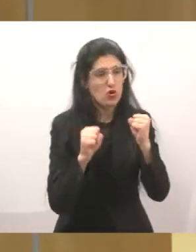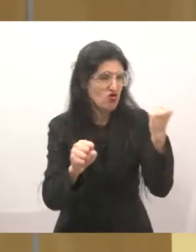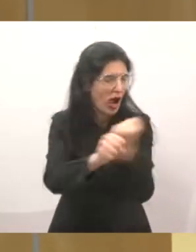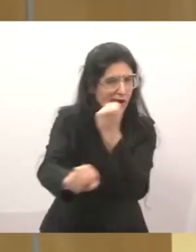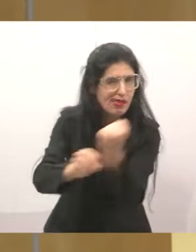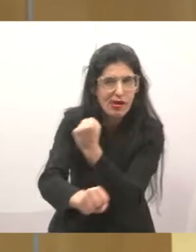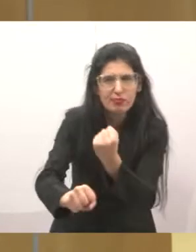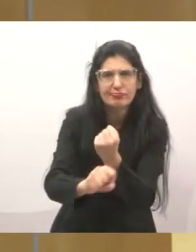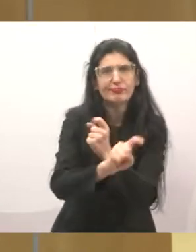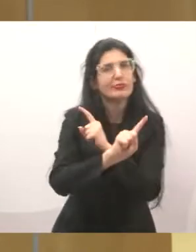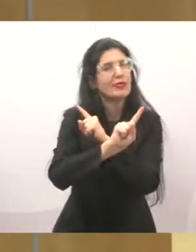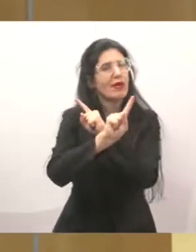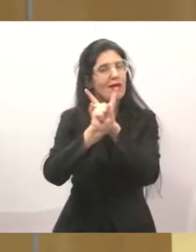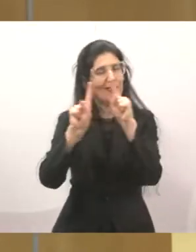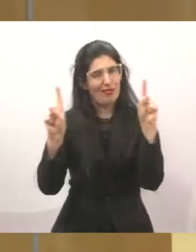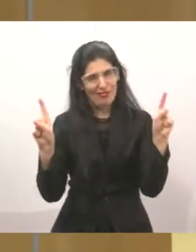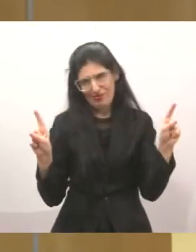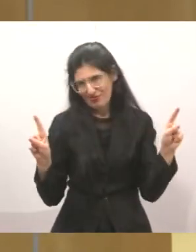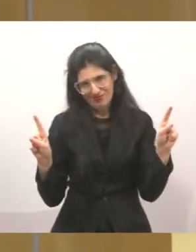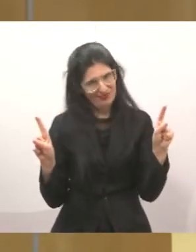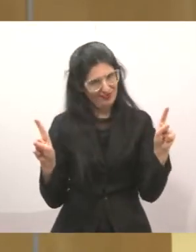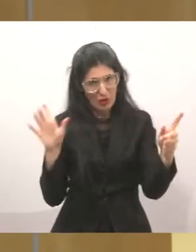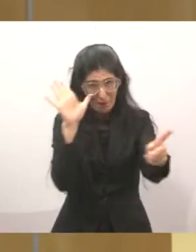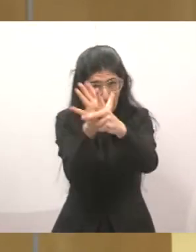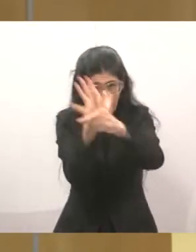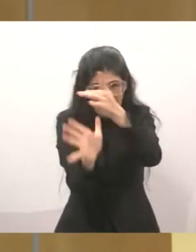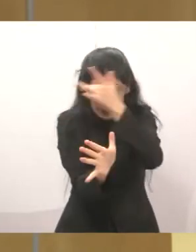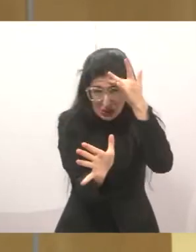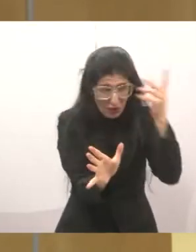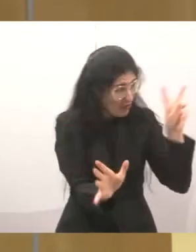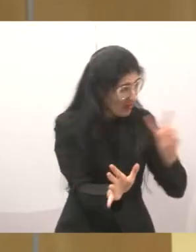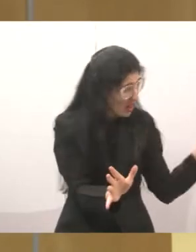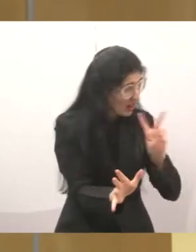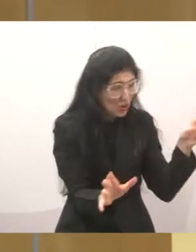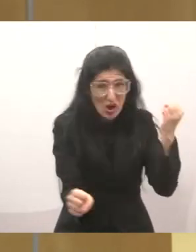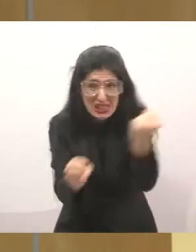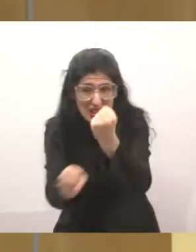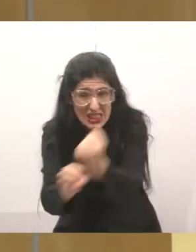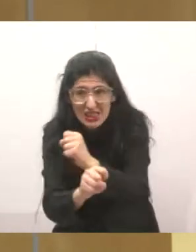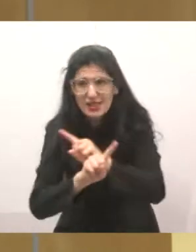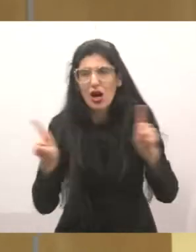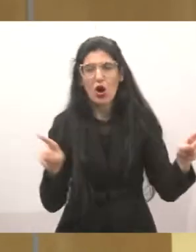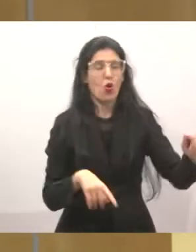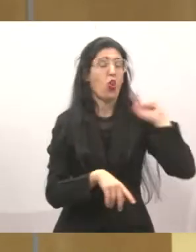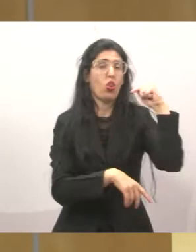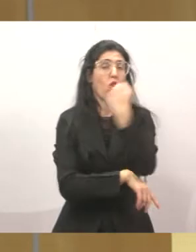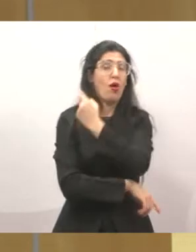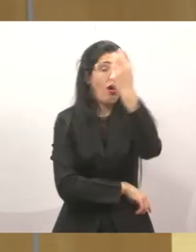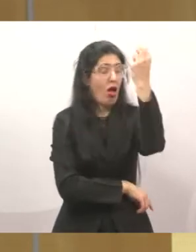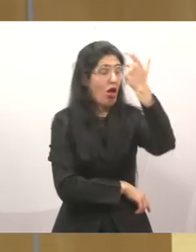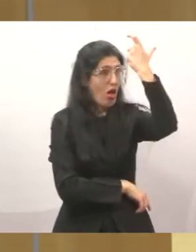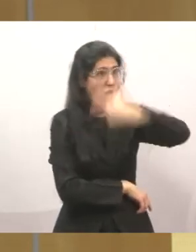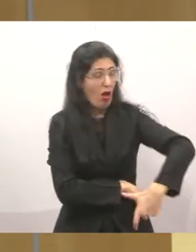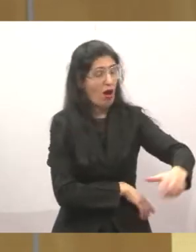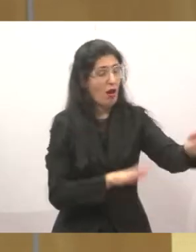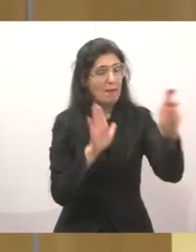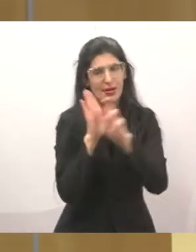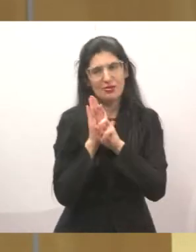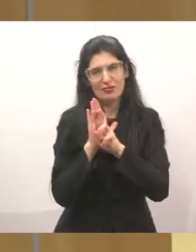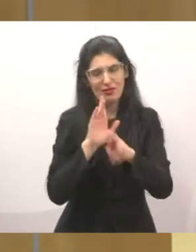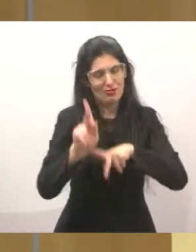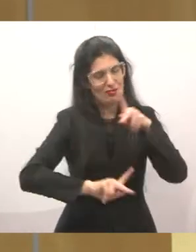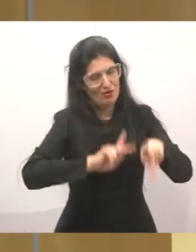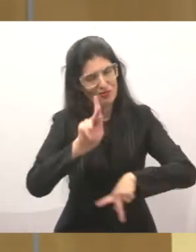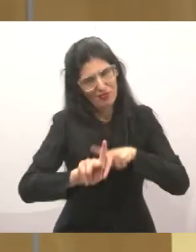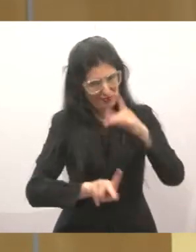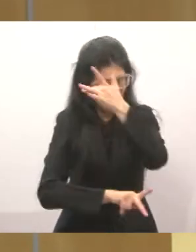não. Esse é o papel do vereador. O legítimo vereador que representa o povo, que representa a população, que assume um compromisso com